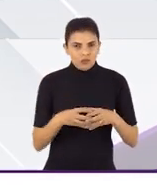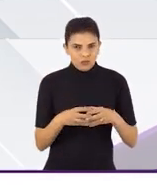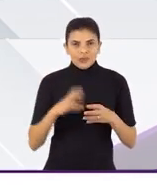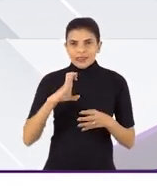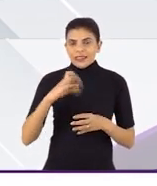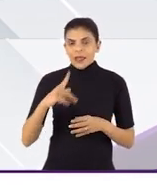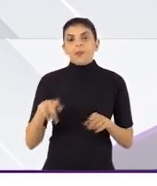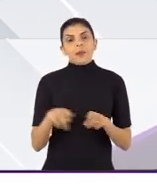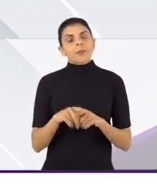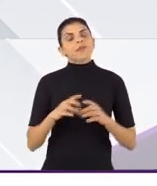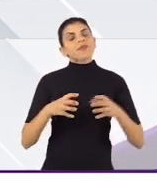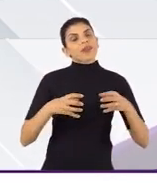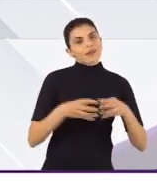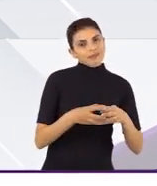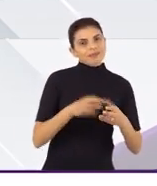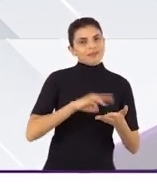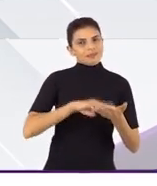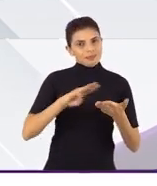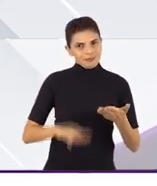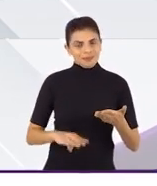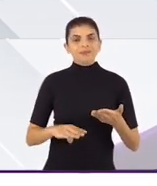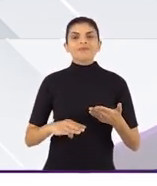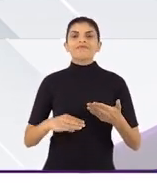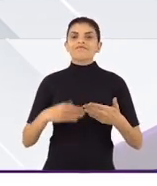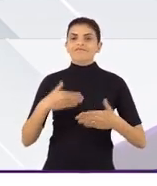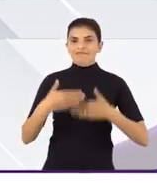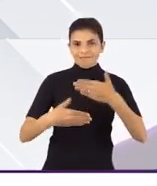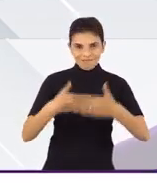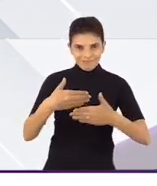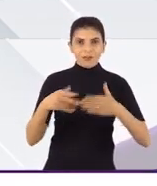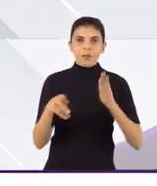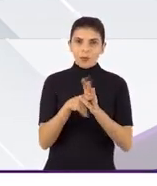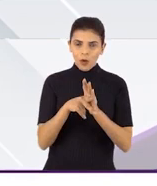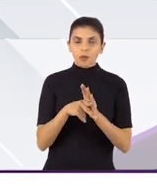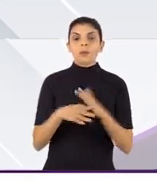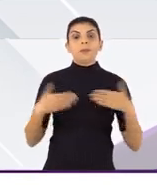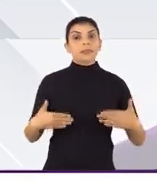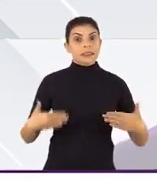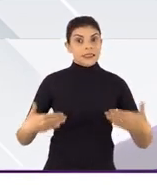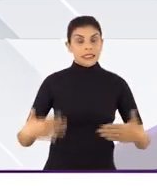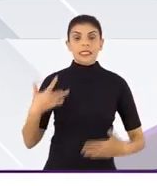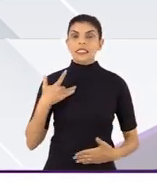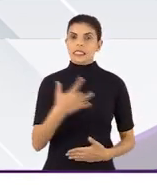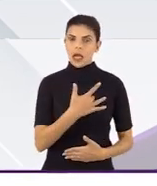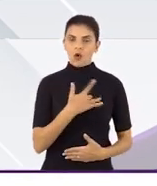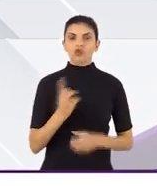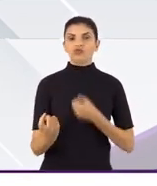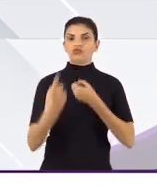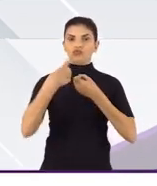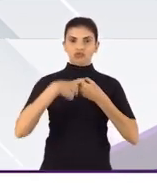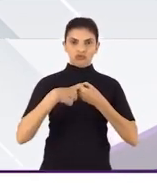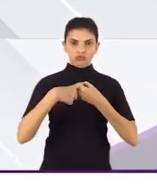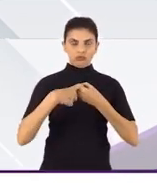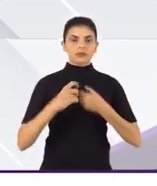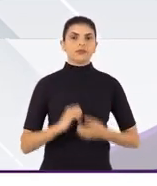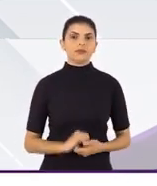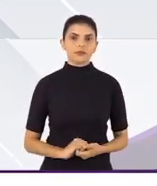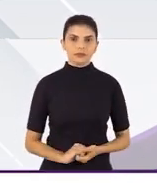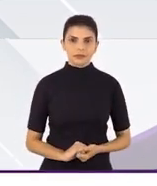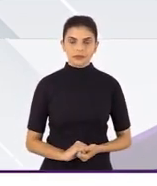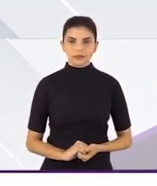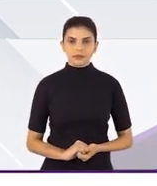processo, e membros do próprio Ministério da Saúde, que é onde o Conselho está